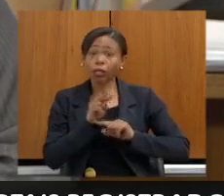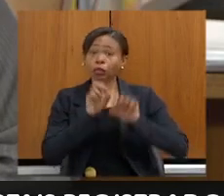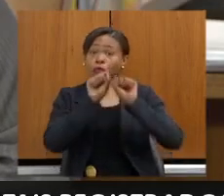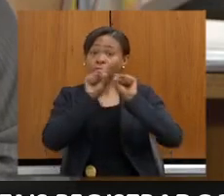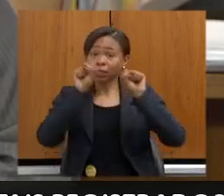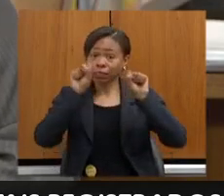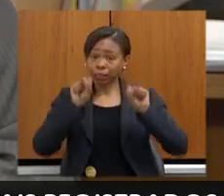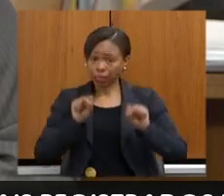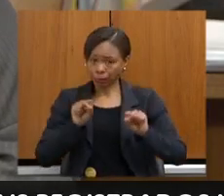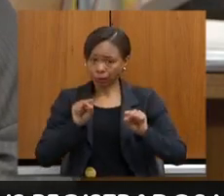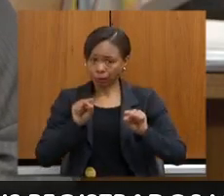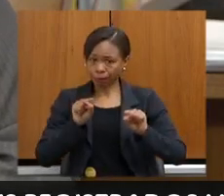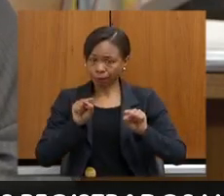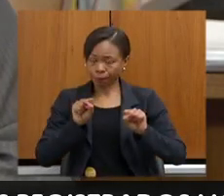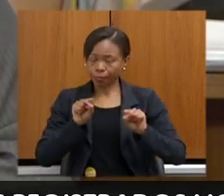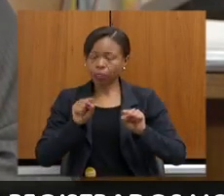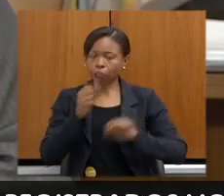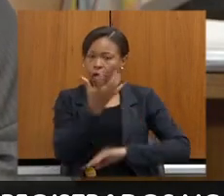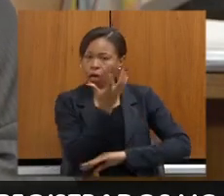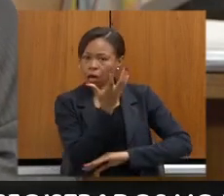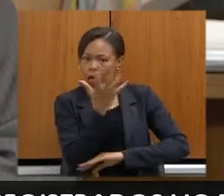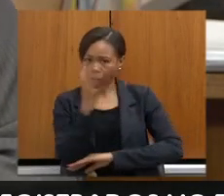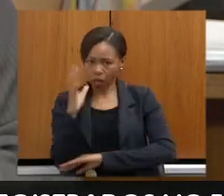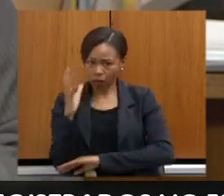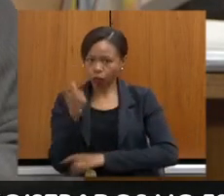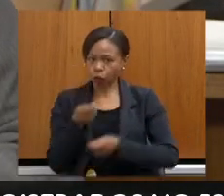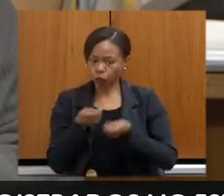ambiental. E nós temos também